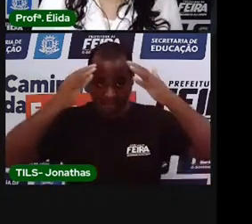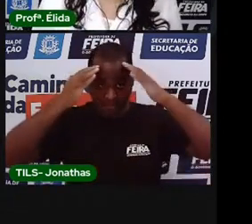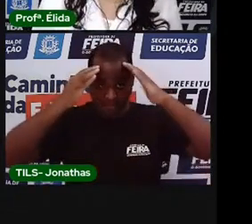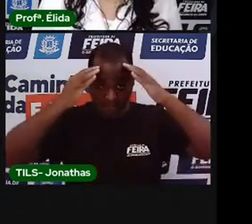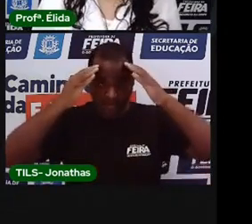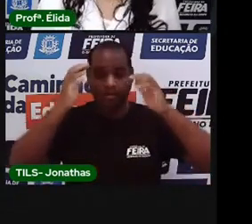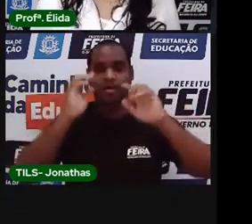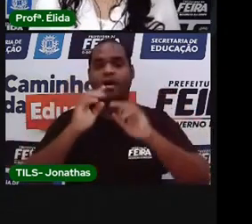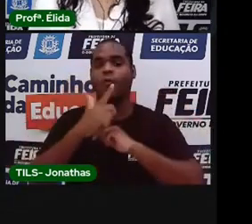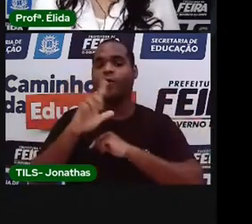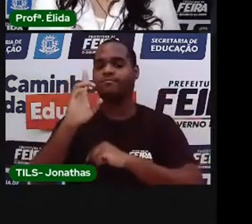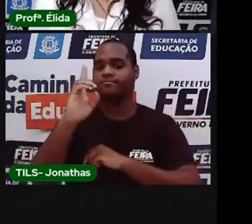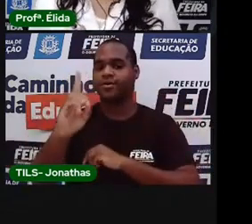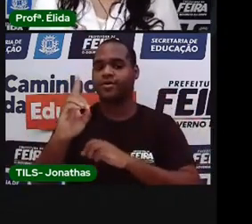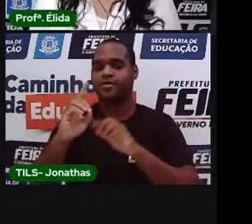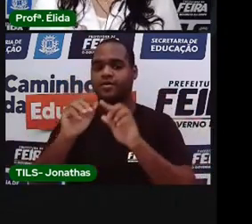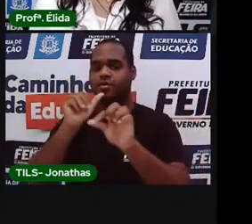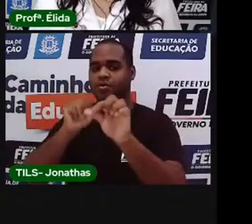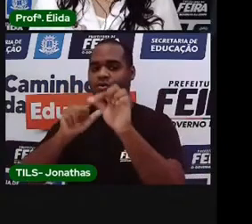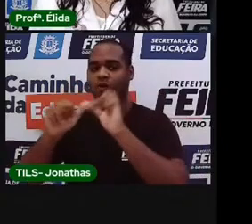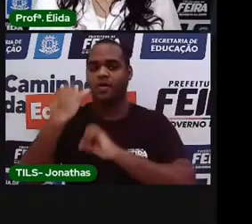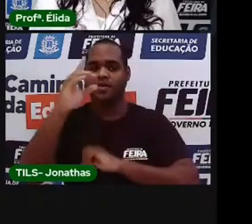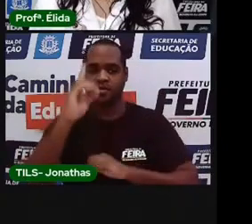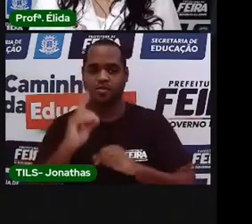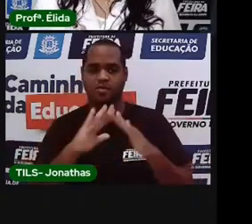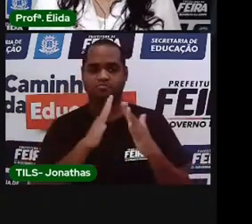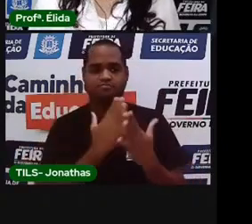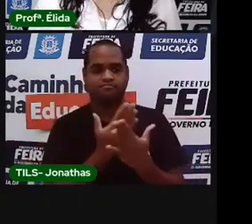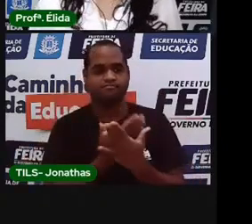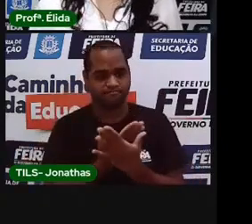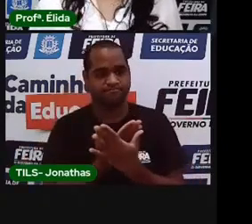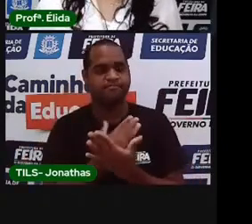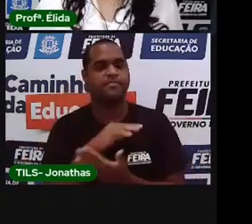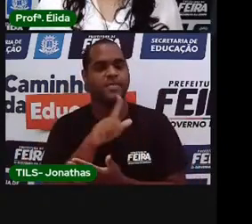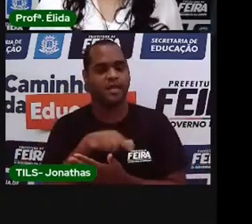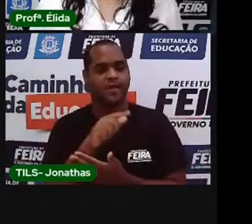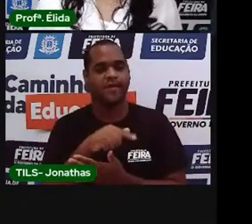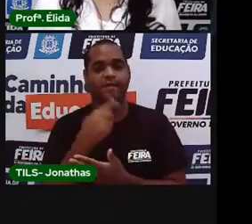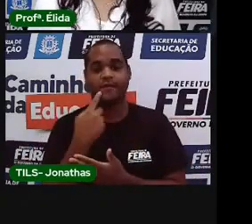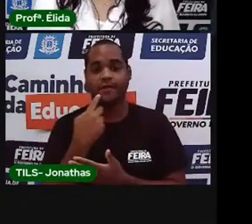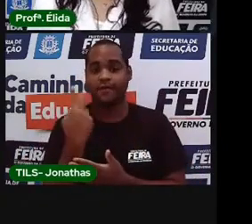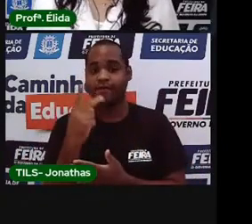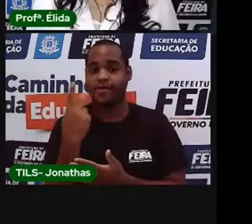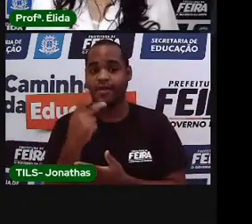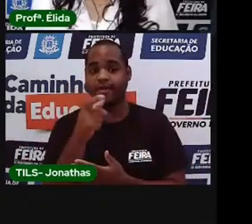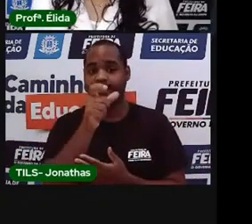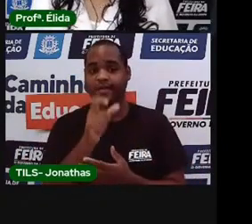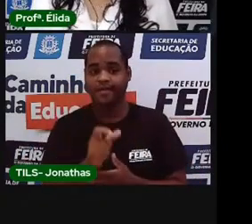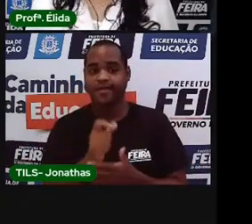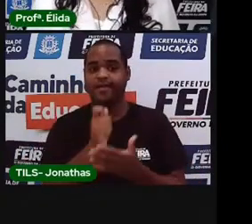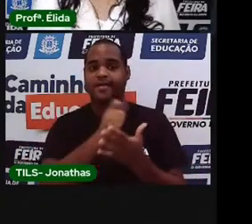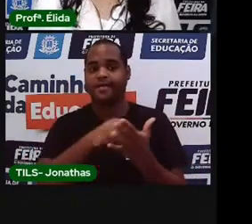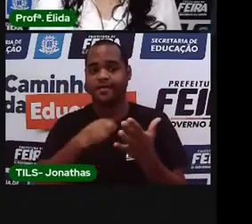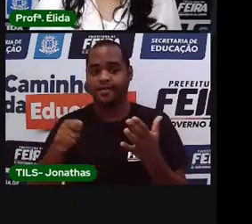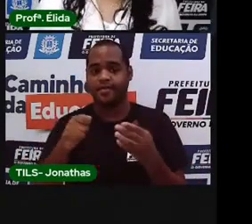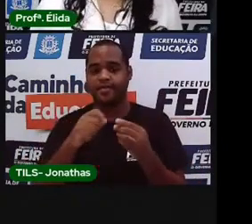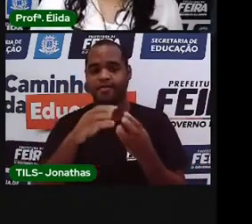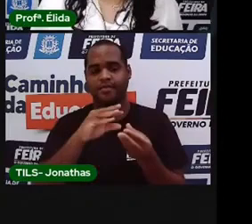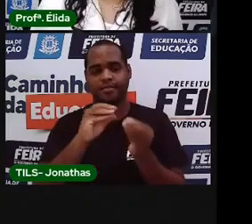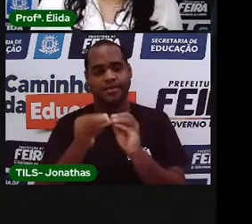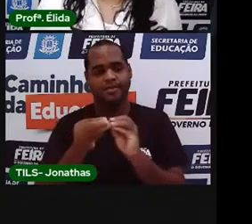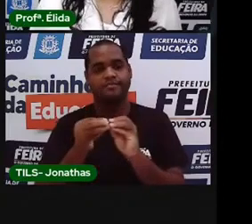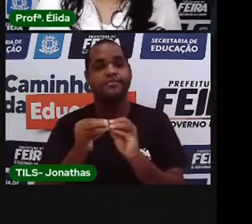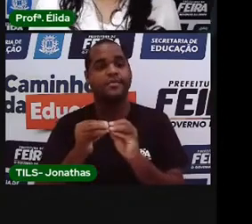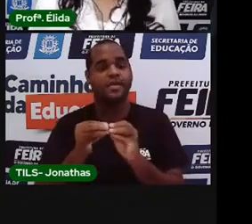o destinatário é a diretora da minha escola. Se você escreve um bilhetinho para a sua